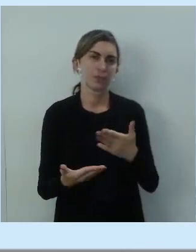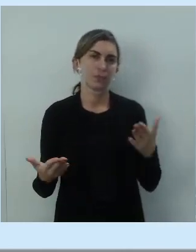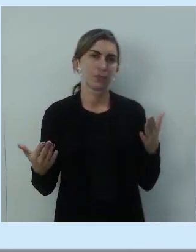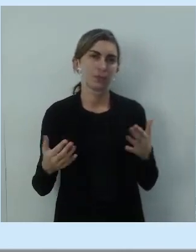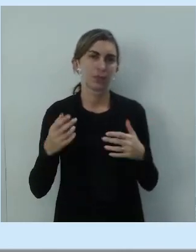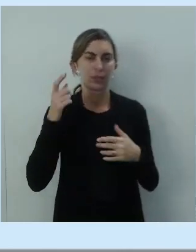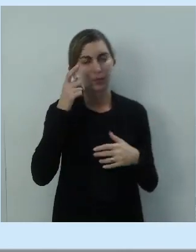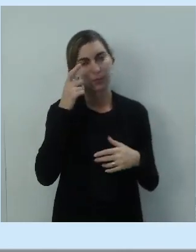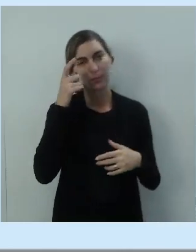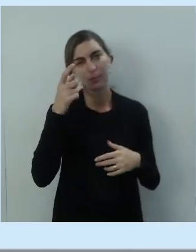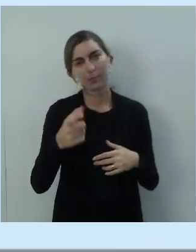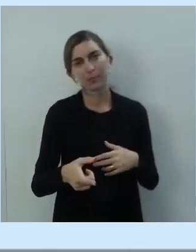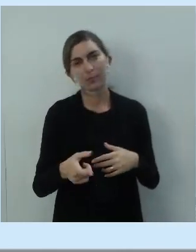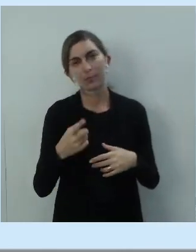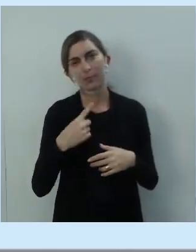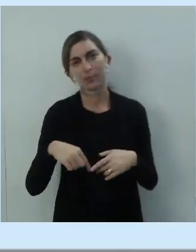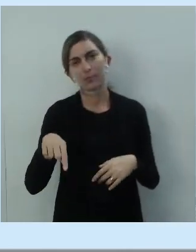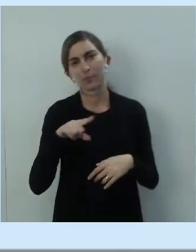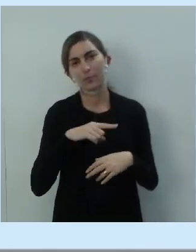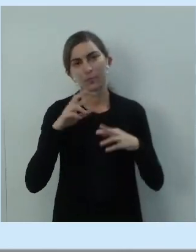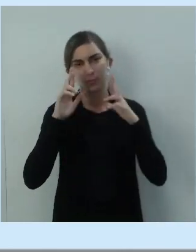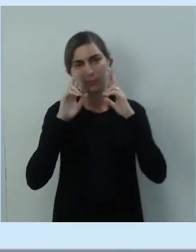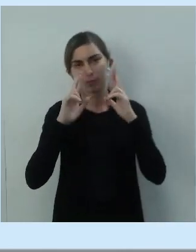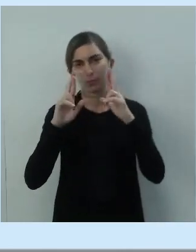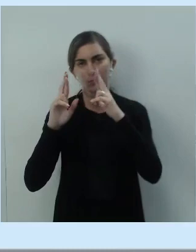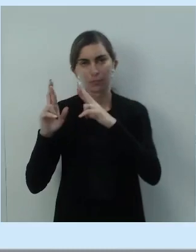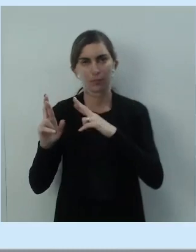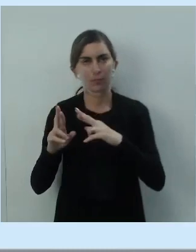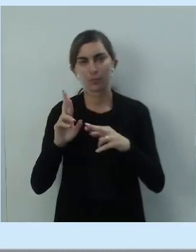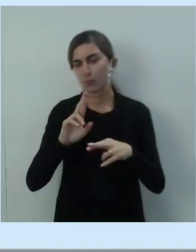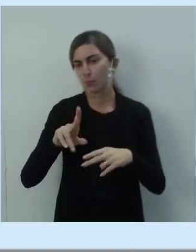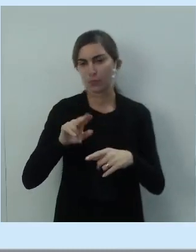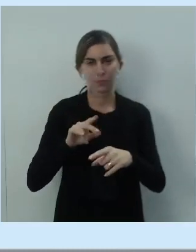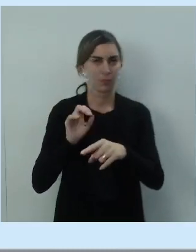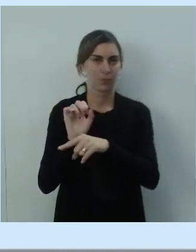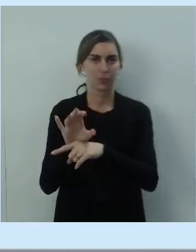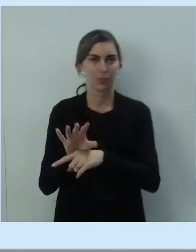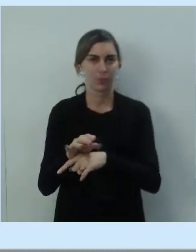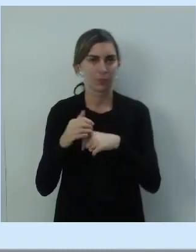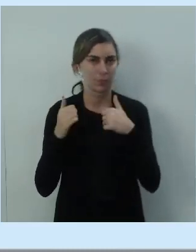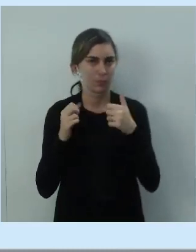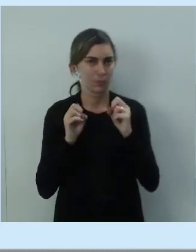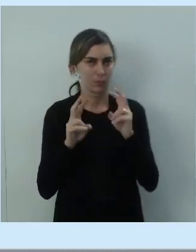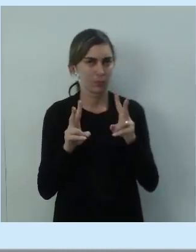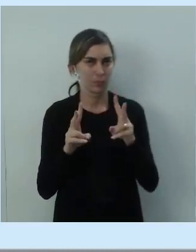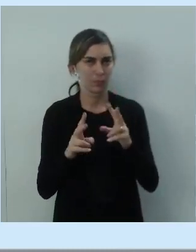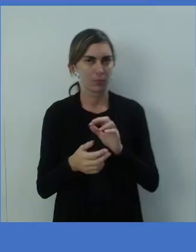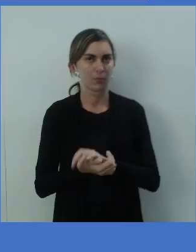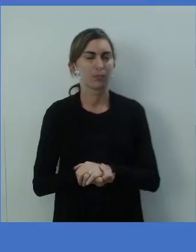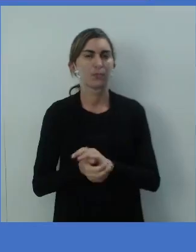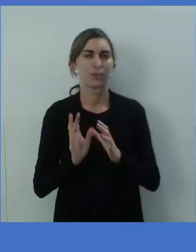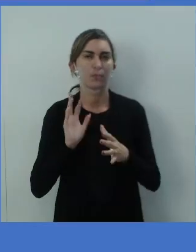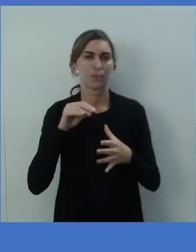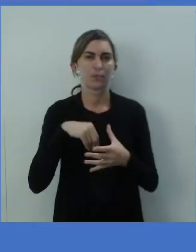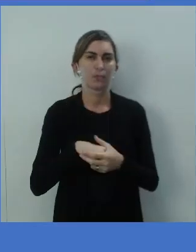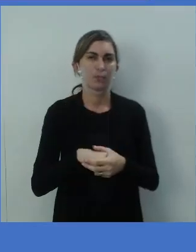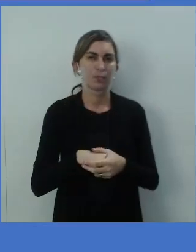interessante, que a gente respeite e não execute. Ok? Dentro disso,